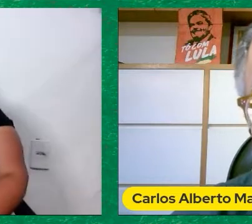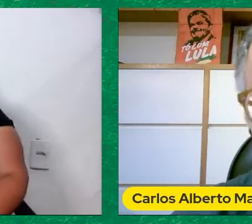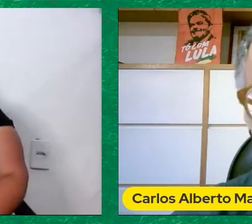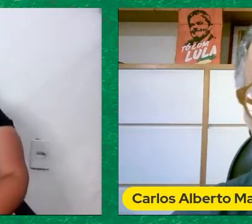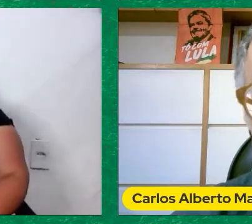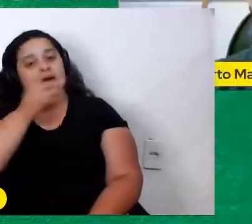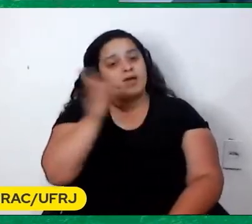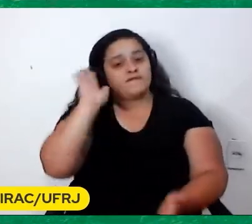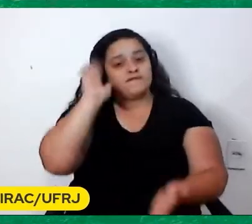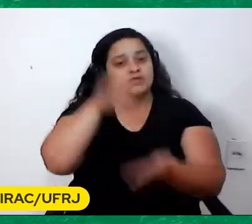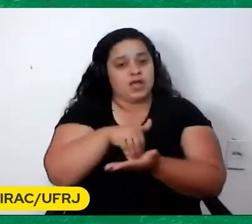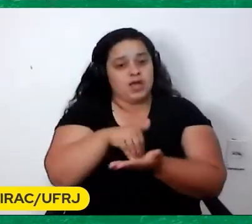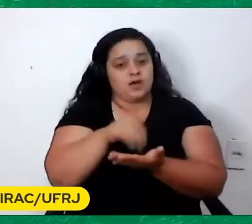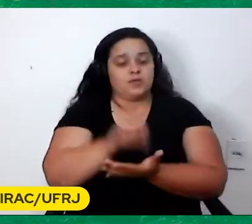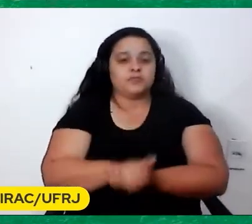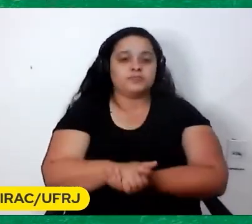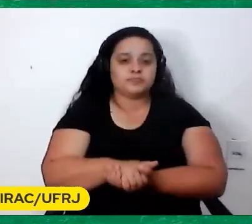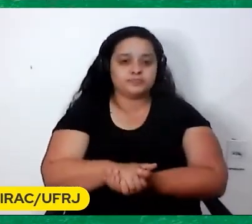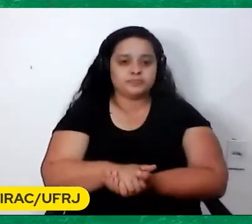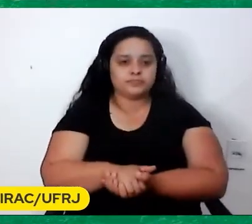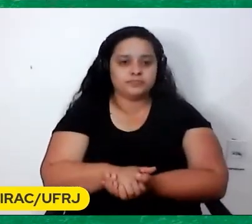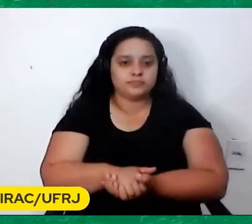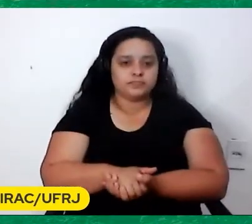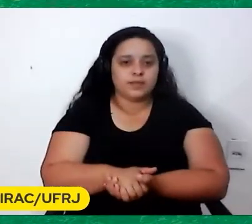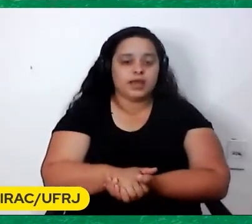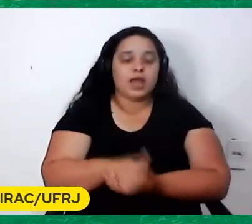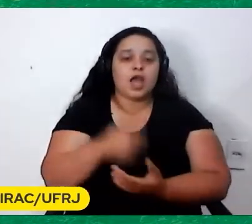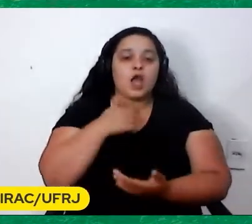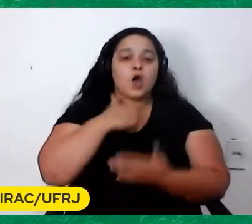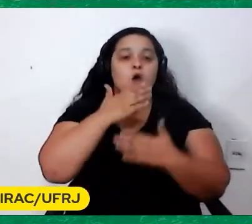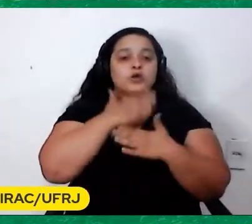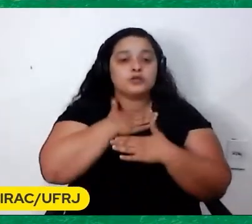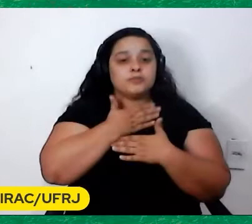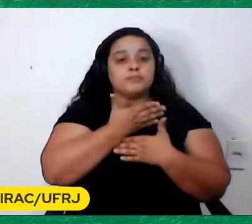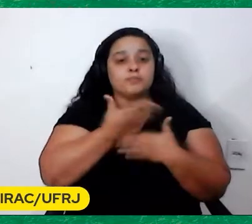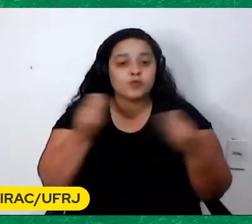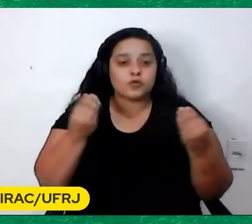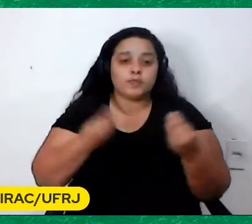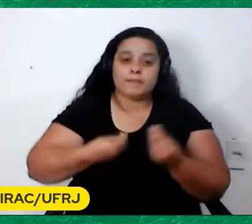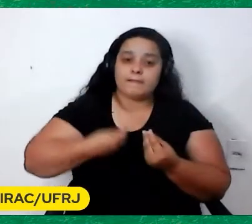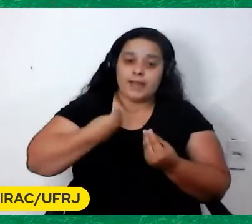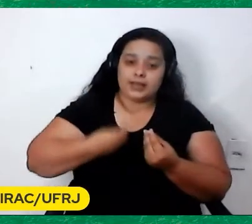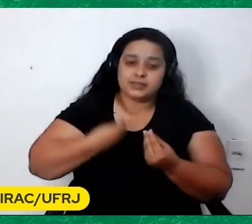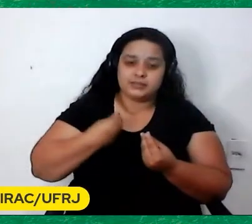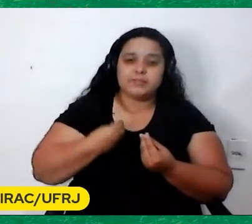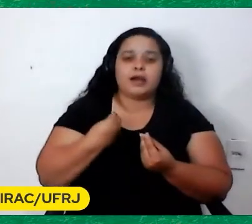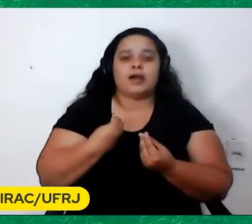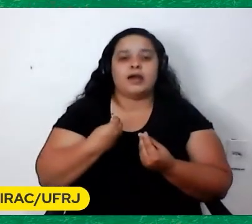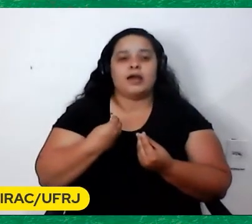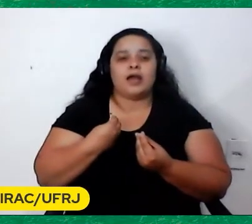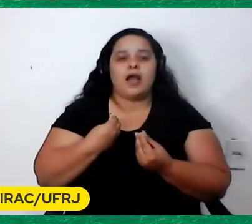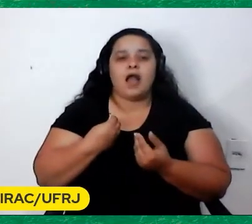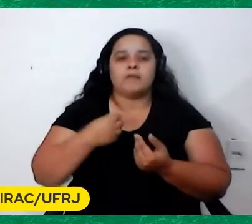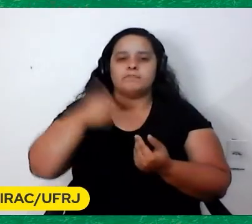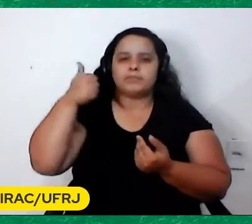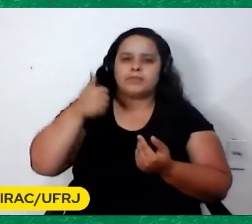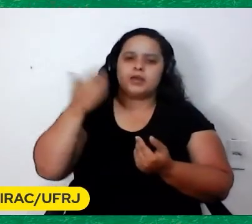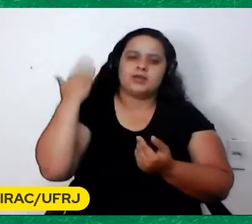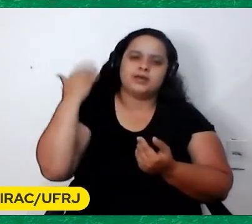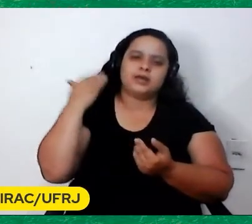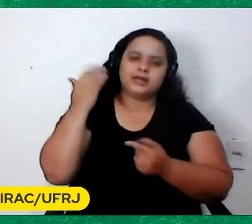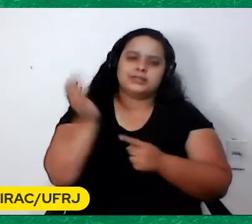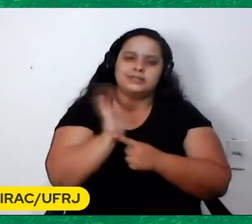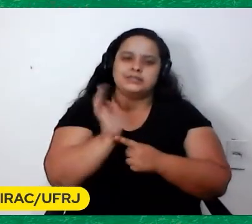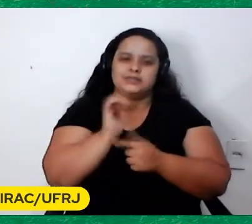Eu sei que Eu gostei muito De participar De assistir Alguns Esse primeiro Cinefoot Eu vi